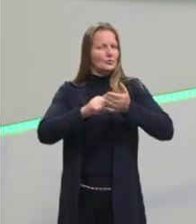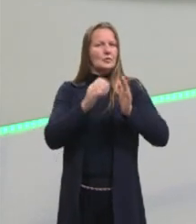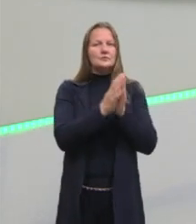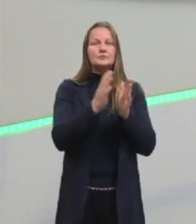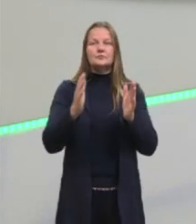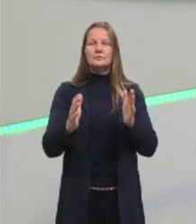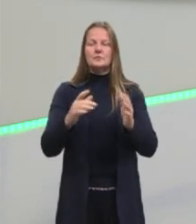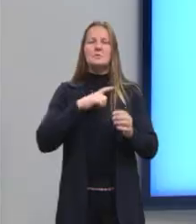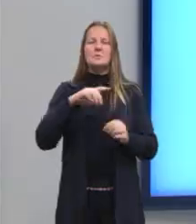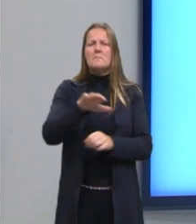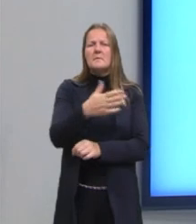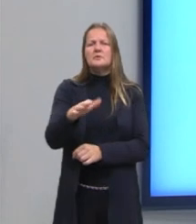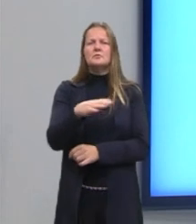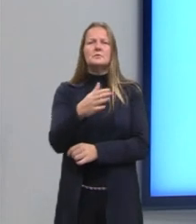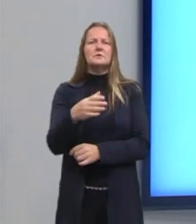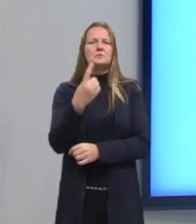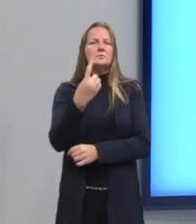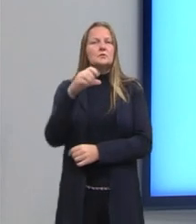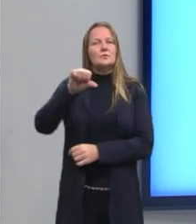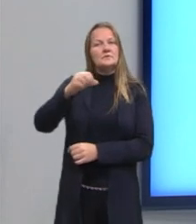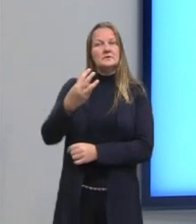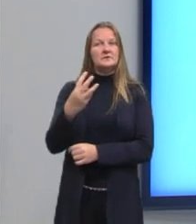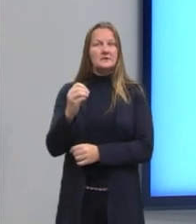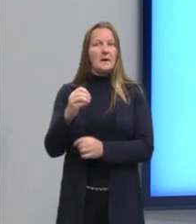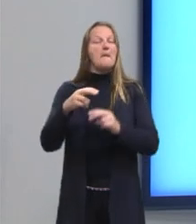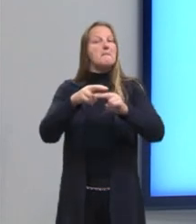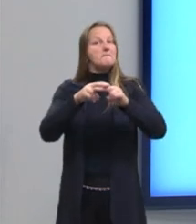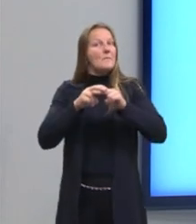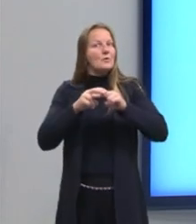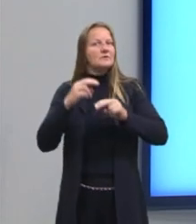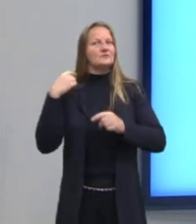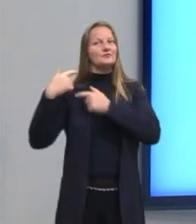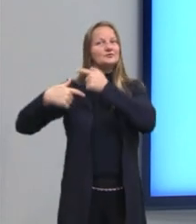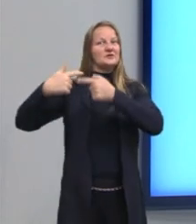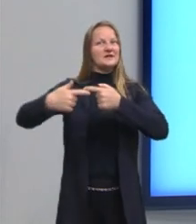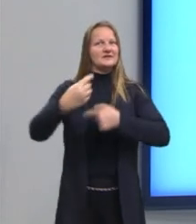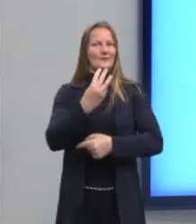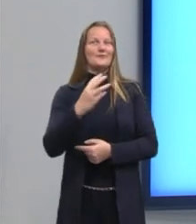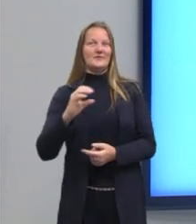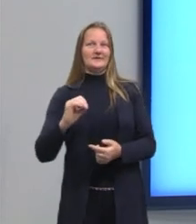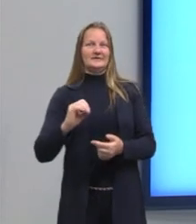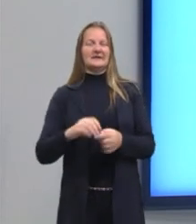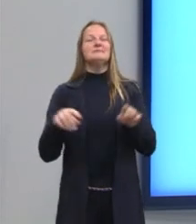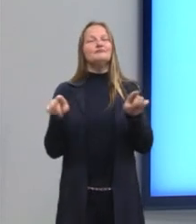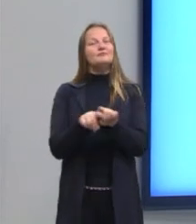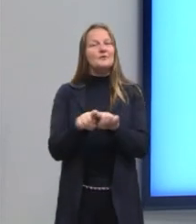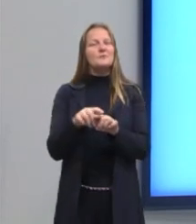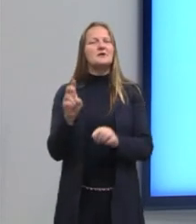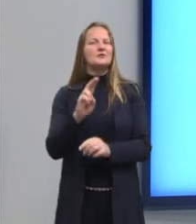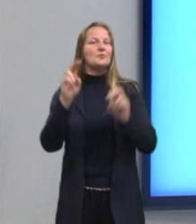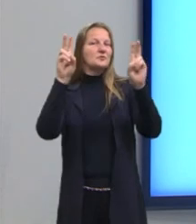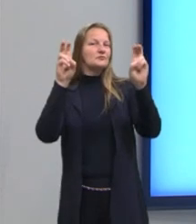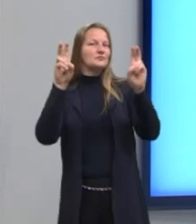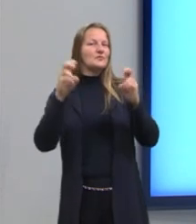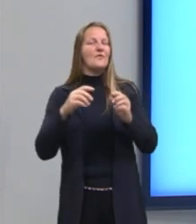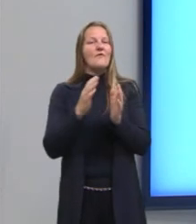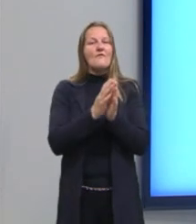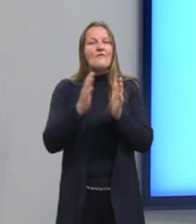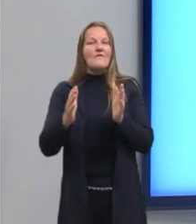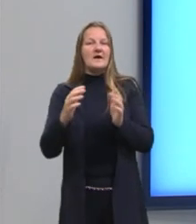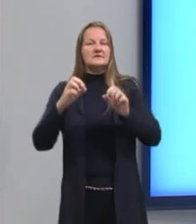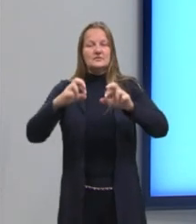e mais ou menos ele inicia em 1930, por isso que é chamada de geração de 30. Também chamada, algumas vezes, de fase